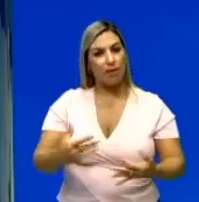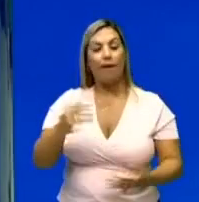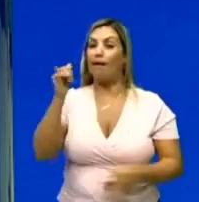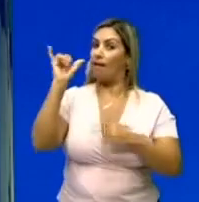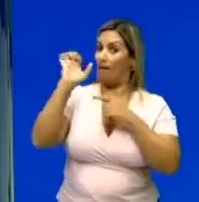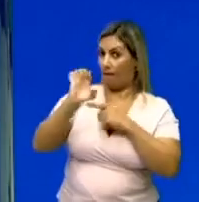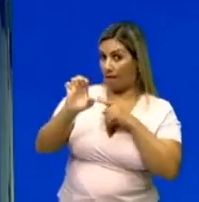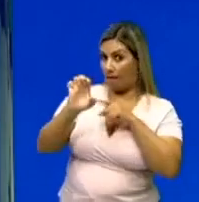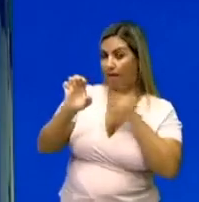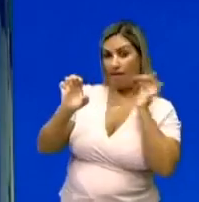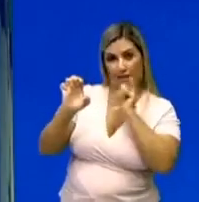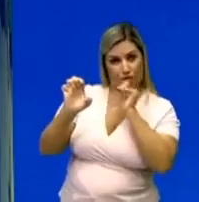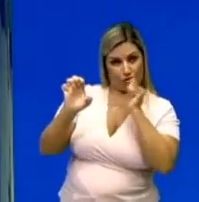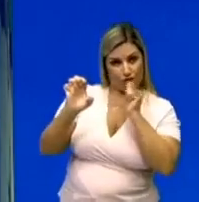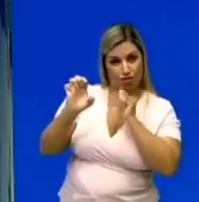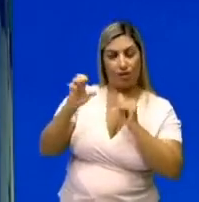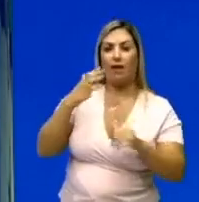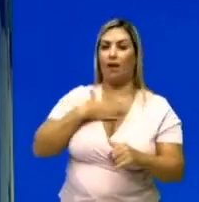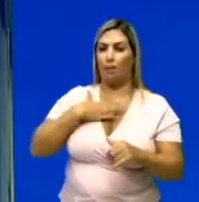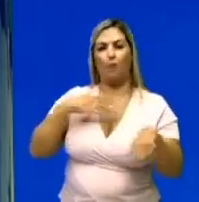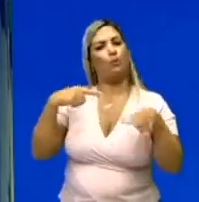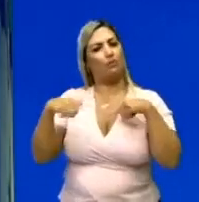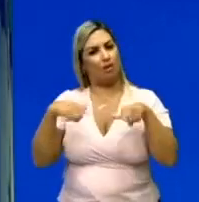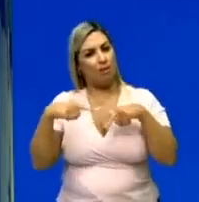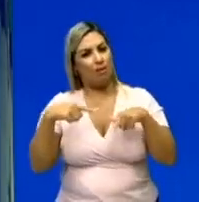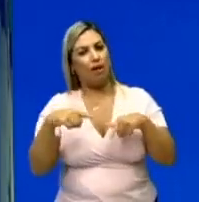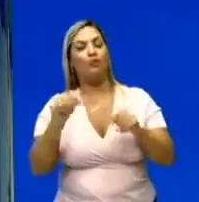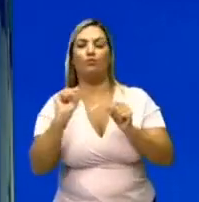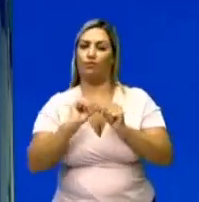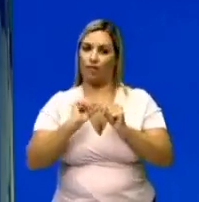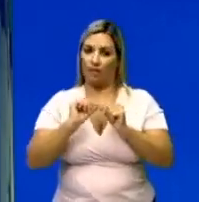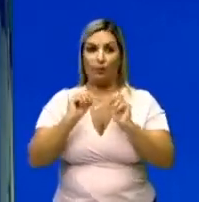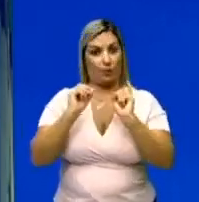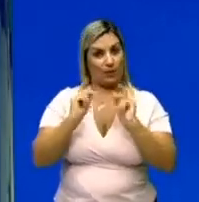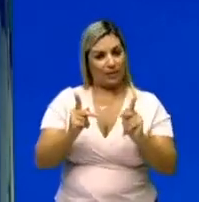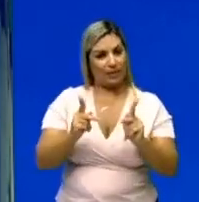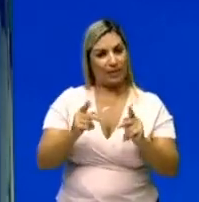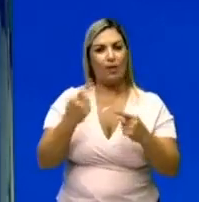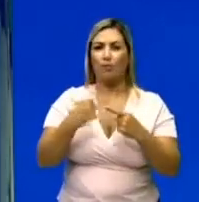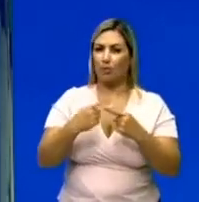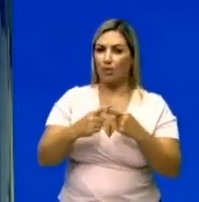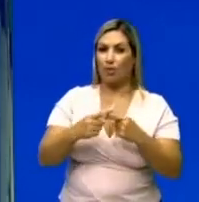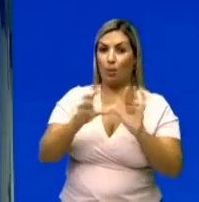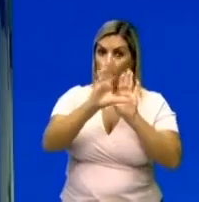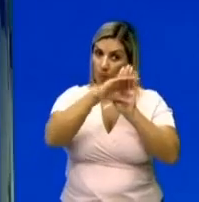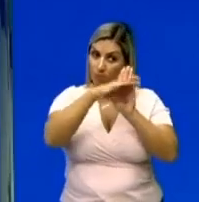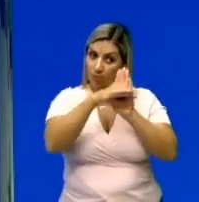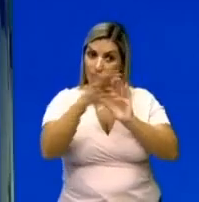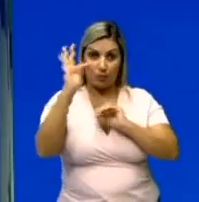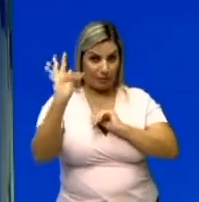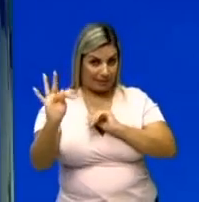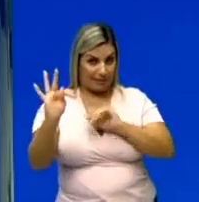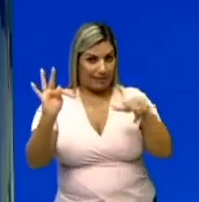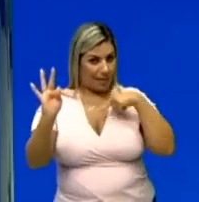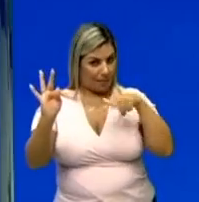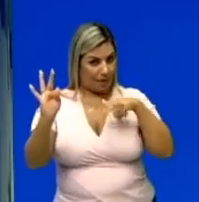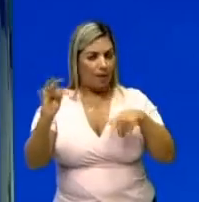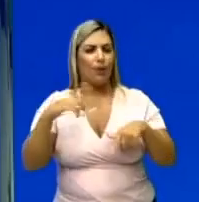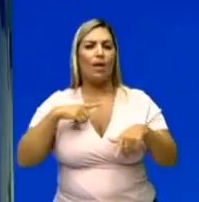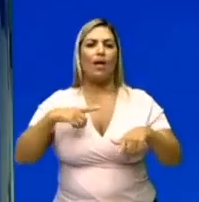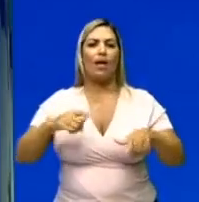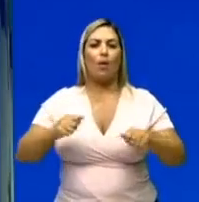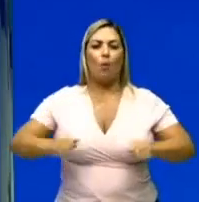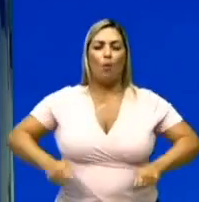essa energia é o meu trabalho realizado. Tá ok? Até porque o conceito de trabalho vai ser o quê? O